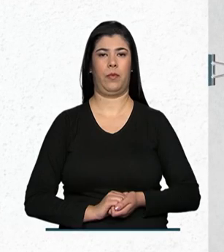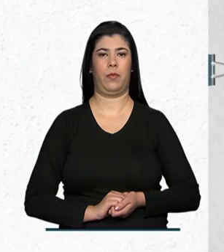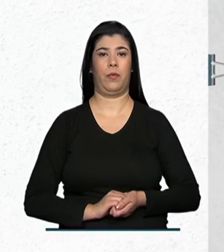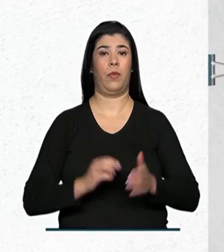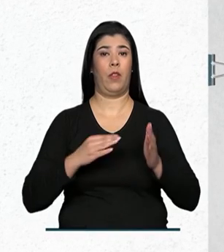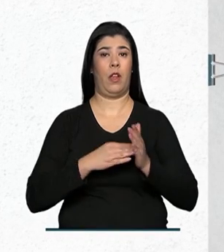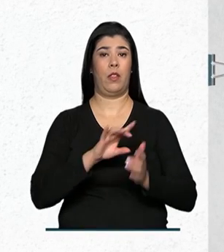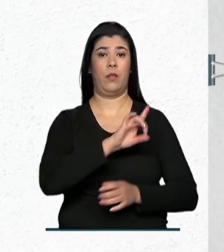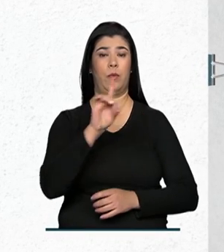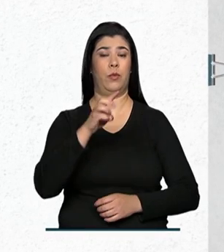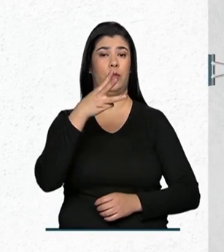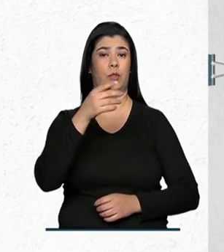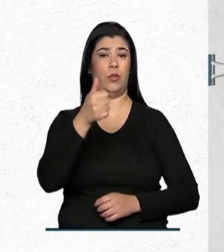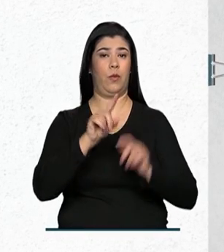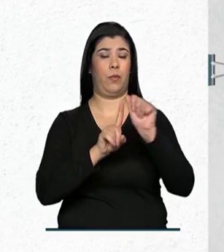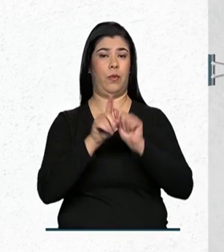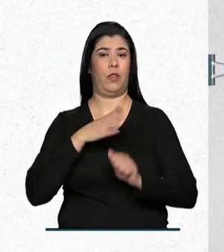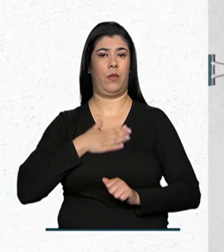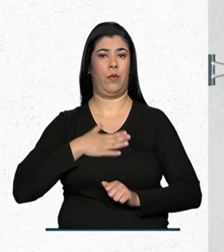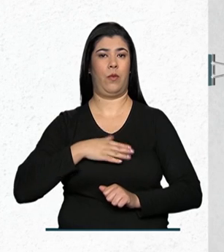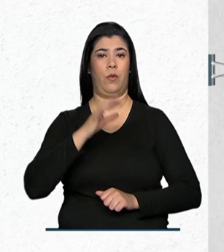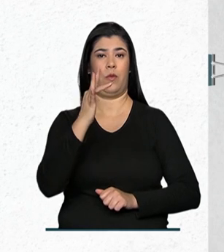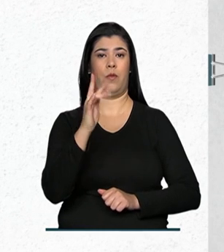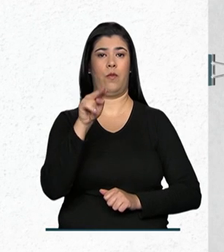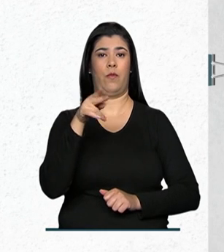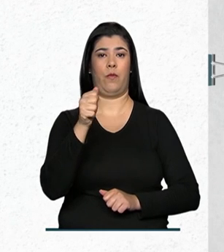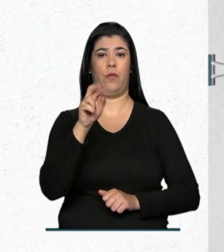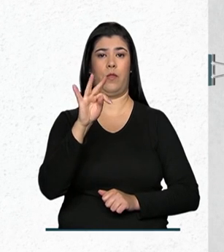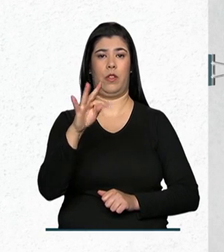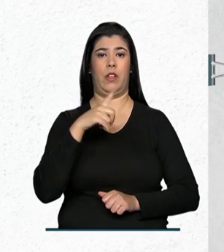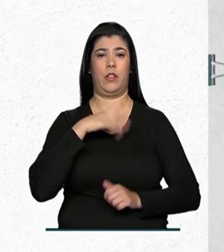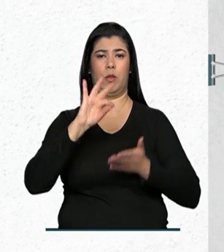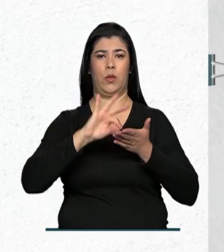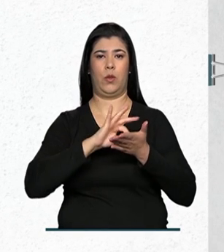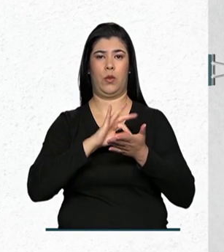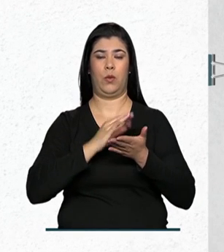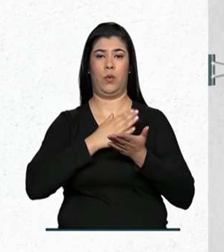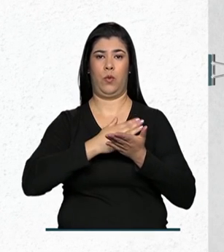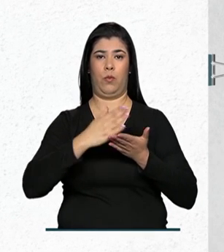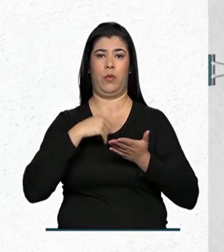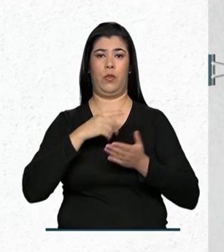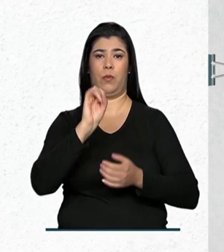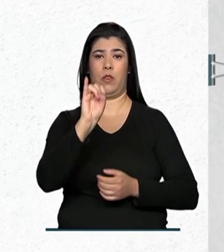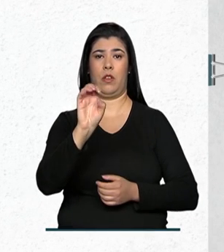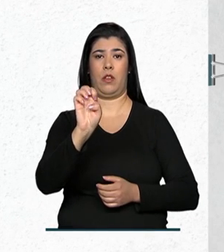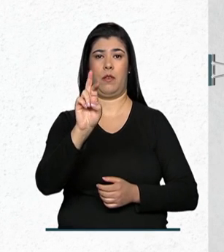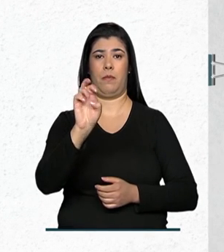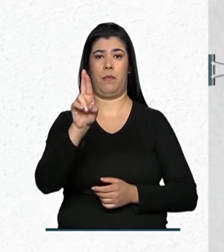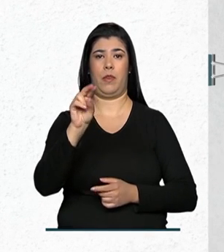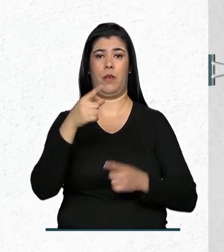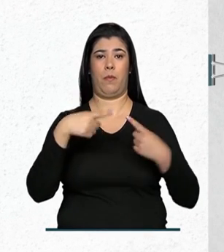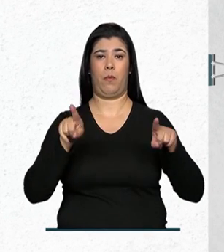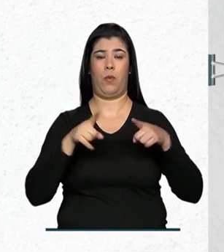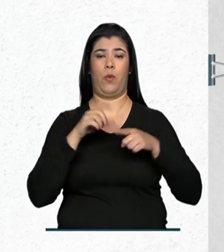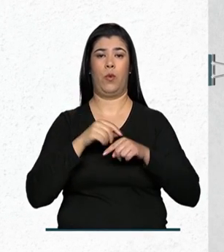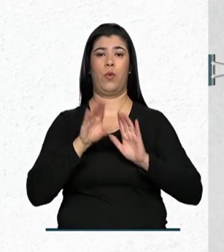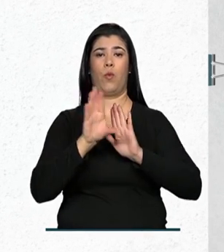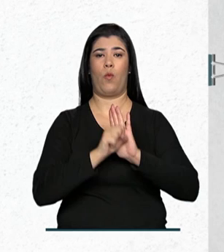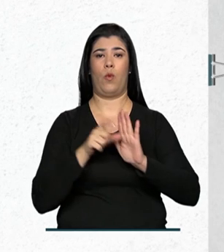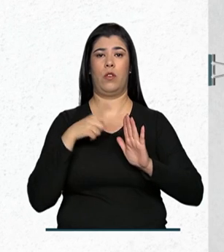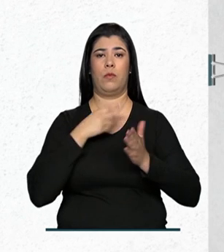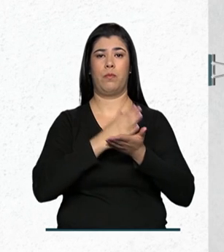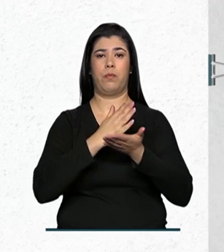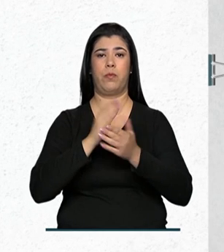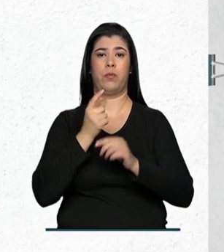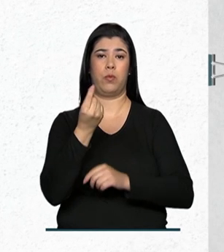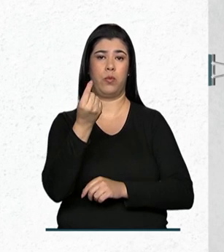Até o dia 31 de agosto, a FUNARTE está com inscrições abertas para o Iber Músicas, concurso que financiará total